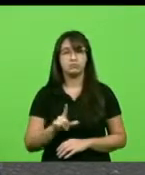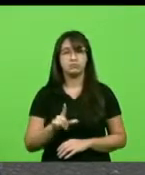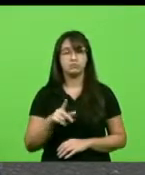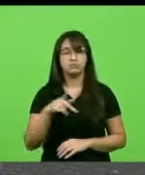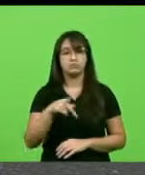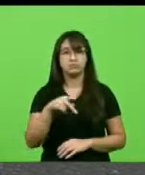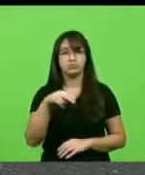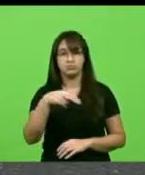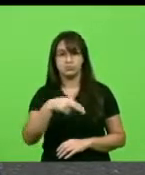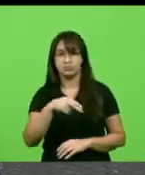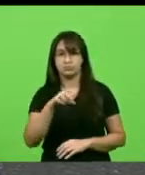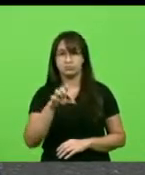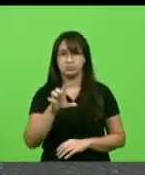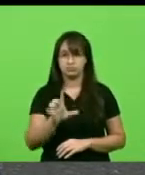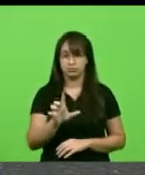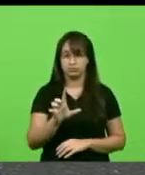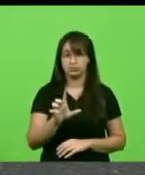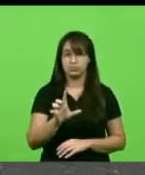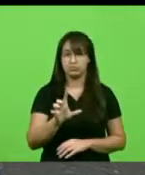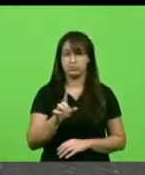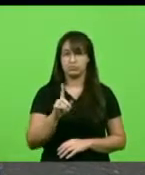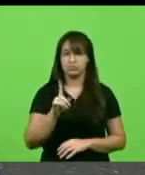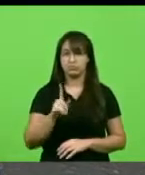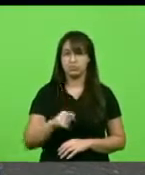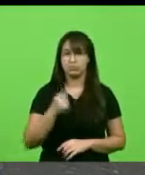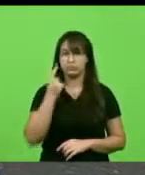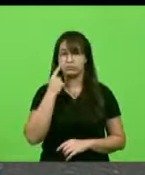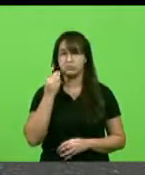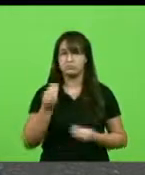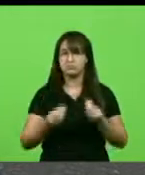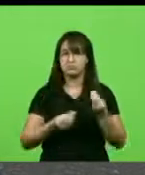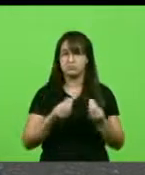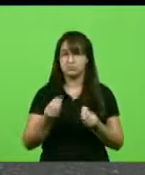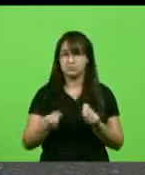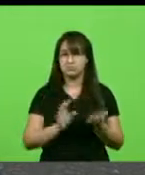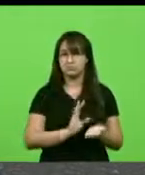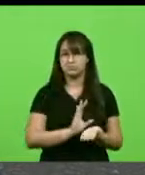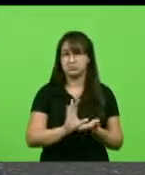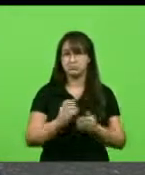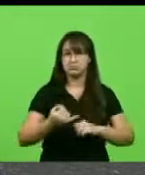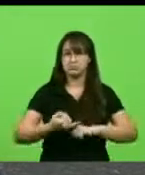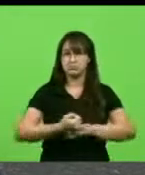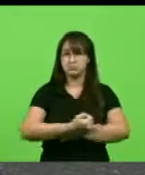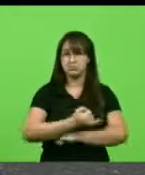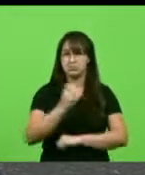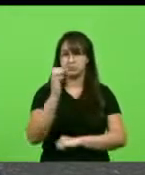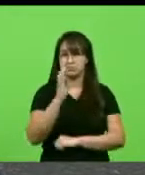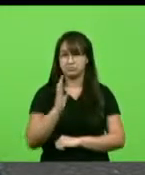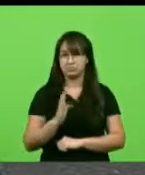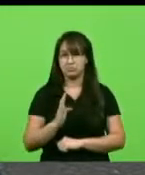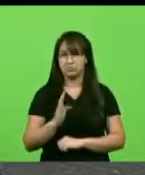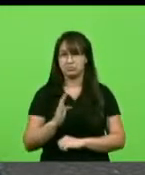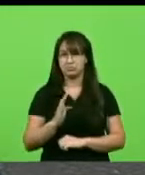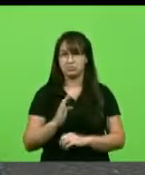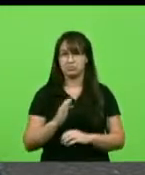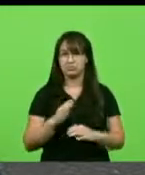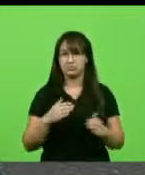que vai nortear os investimentos em infraestrutura no Brasil nos próximos 15 anos.